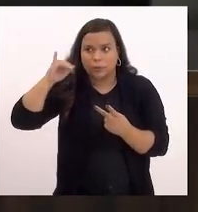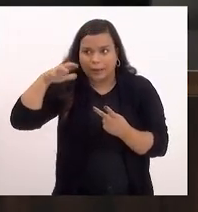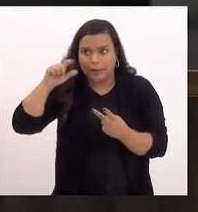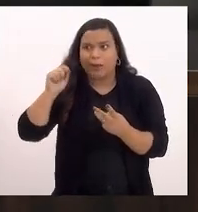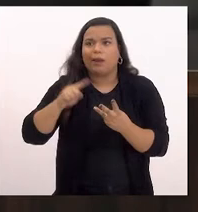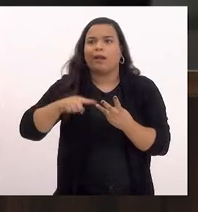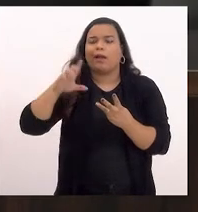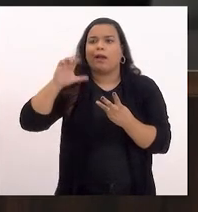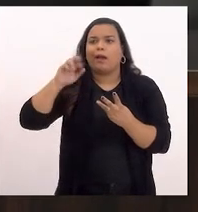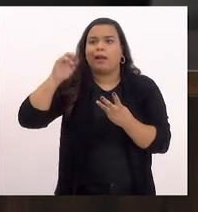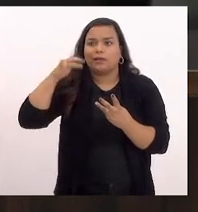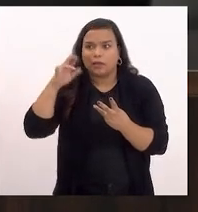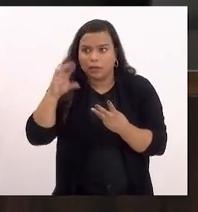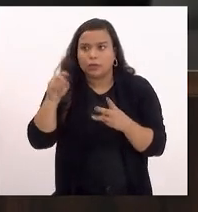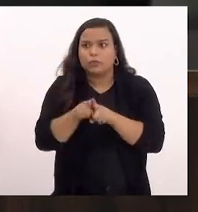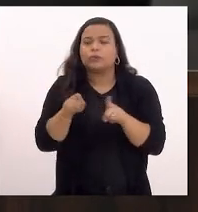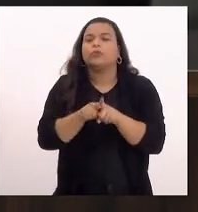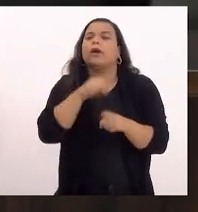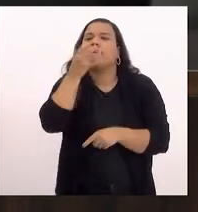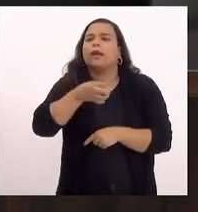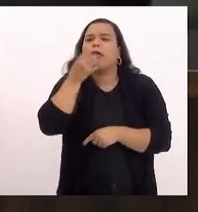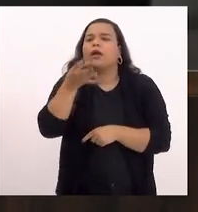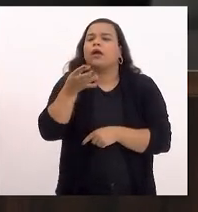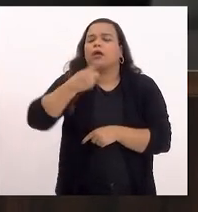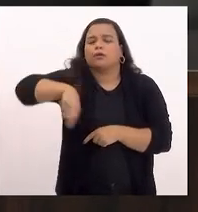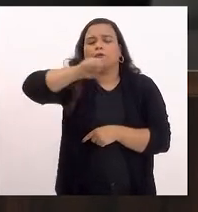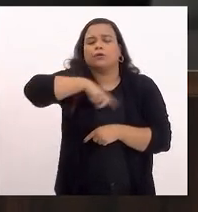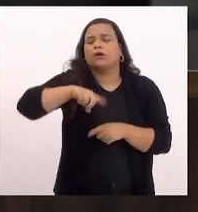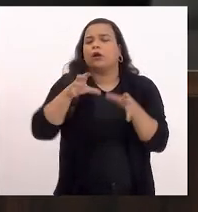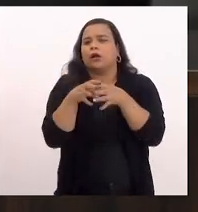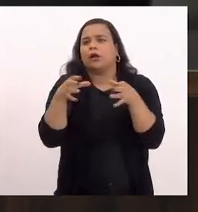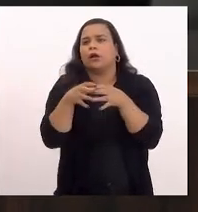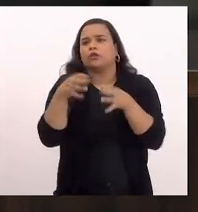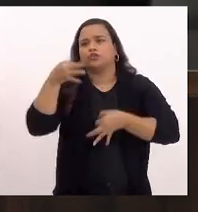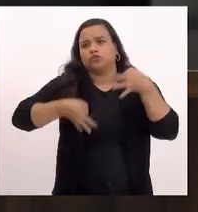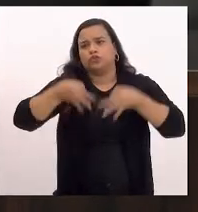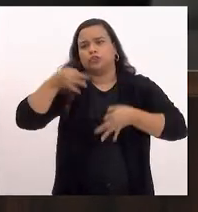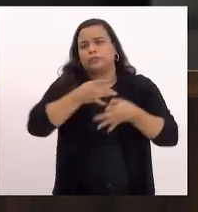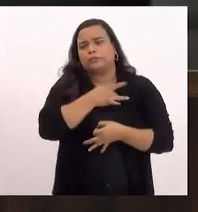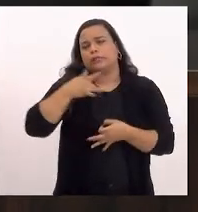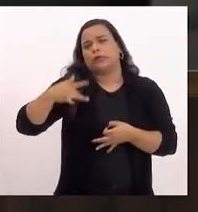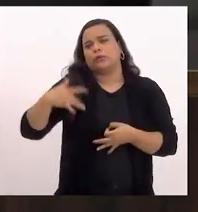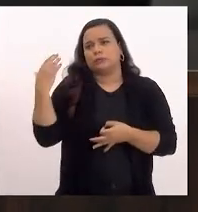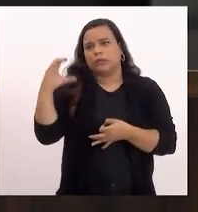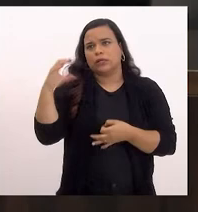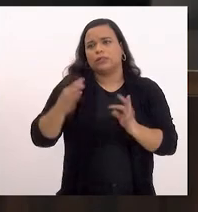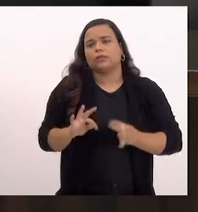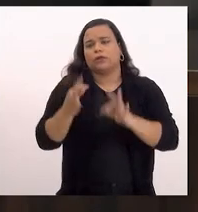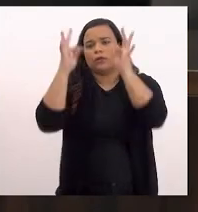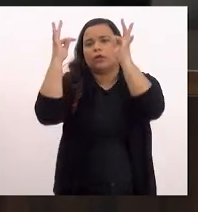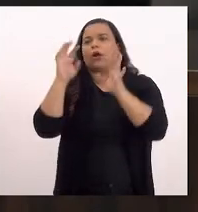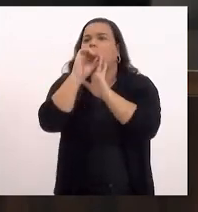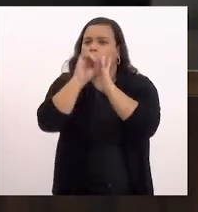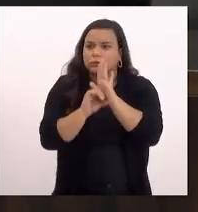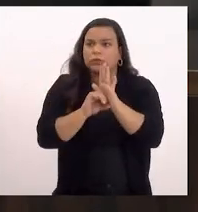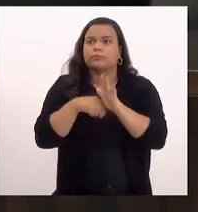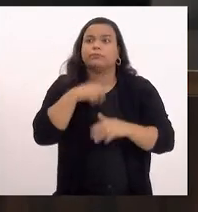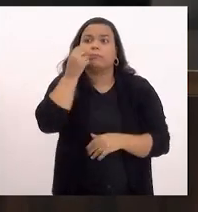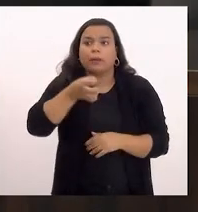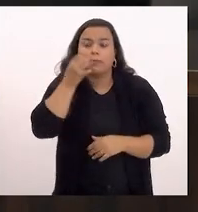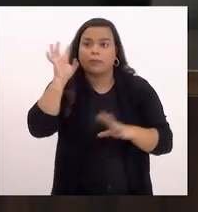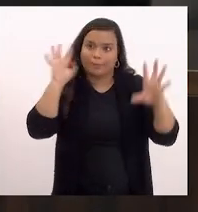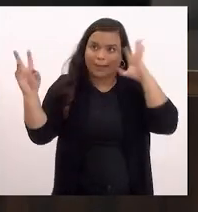Prendendo de pareceres das comissões de Constituição, Justiça, Saúde, Ciência e Tecnologia e Orçamento. Para emitir parecer pela comissão